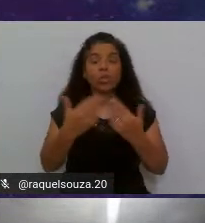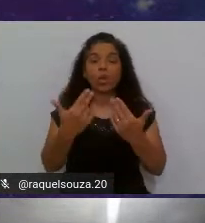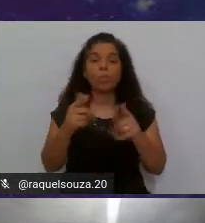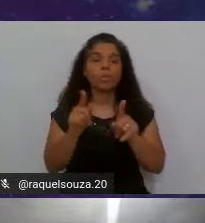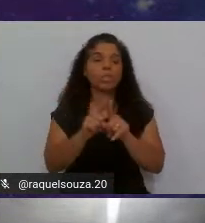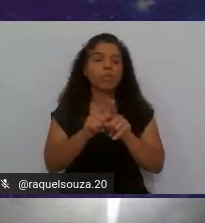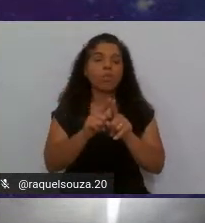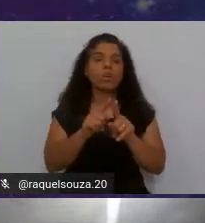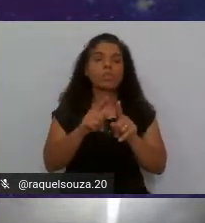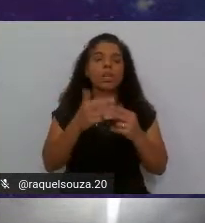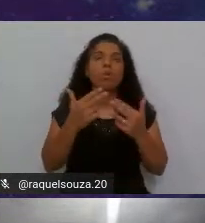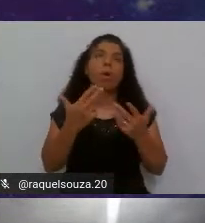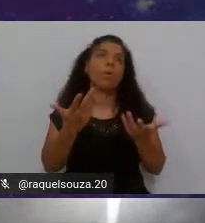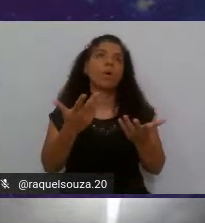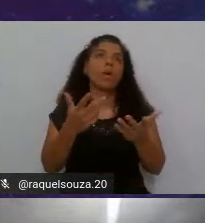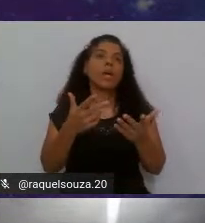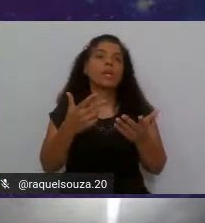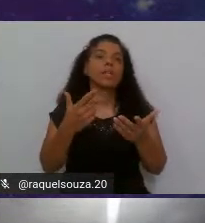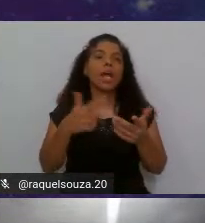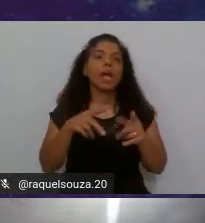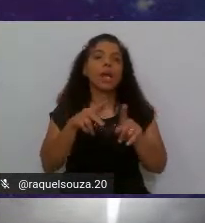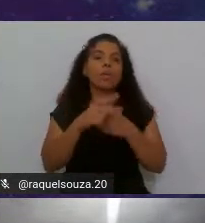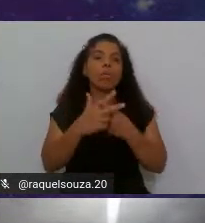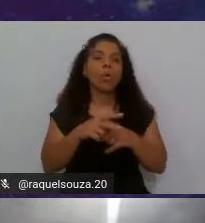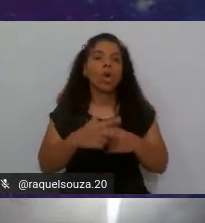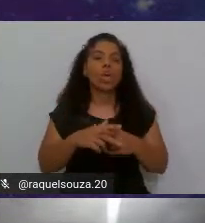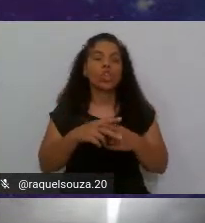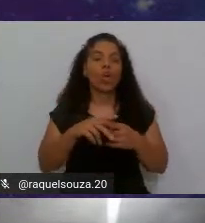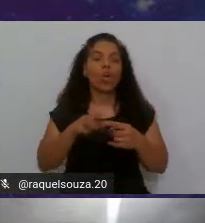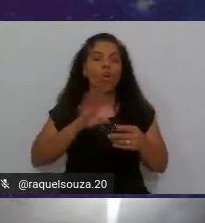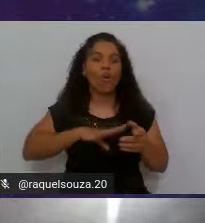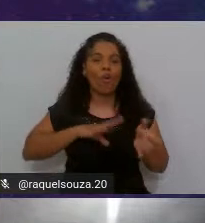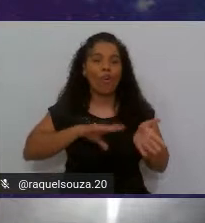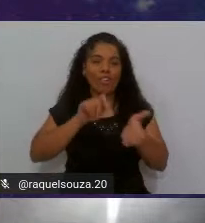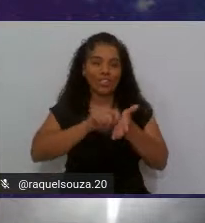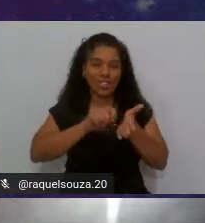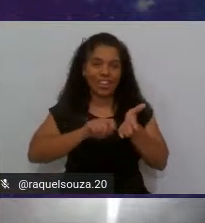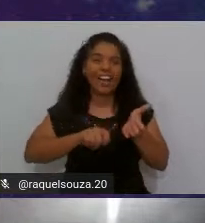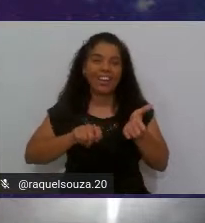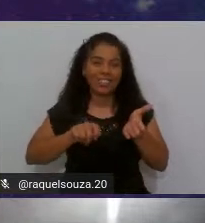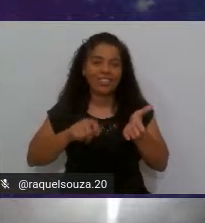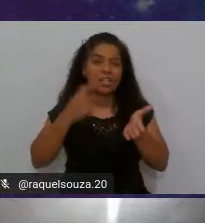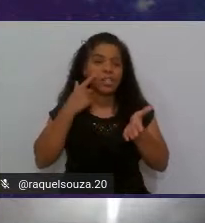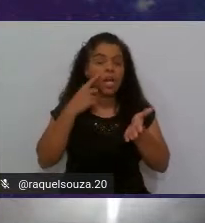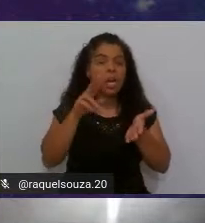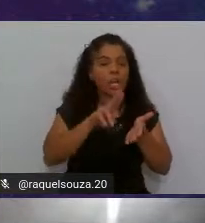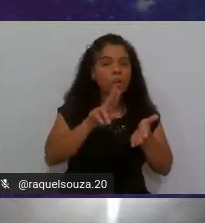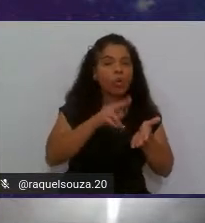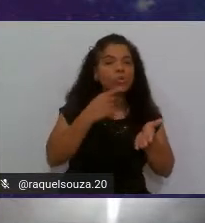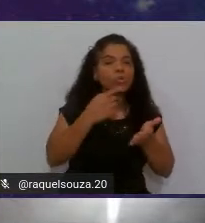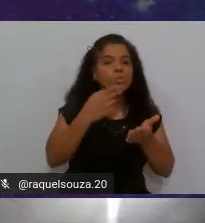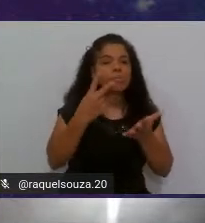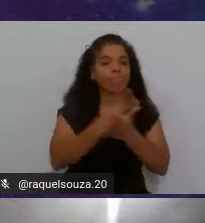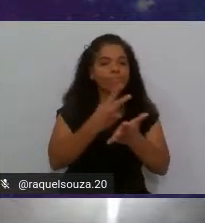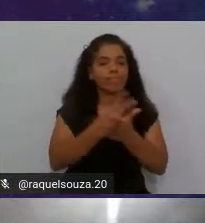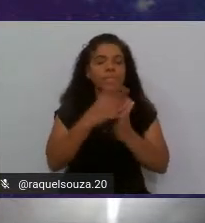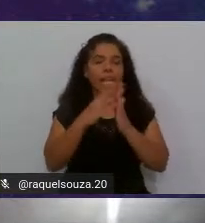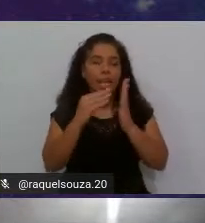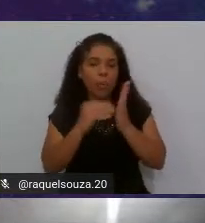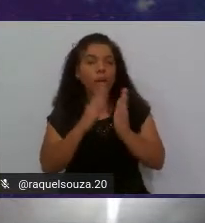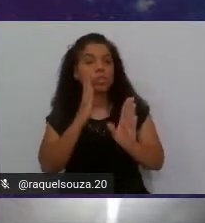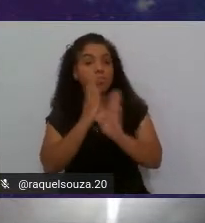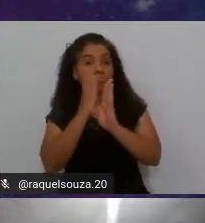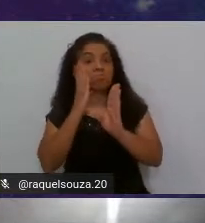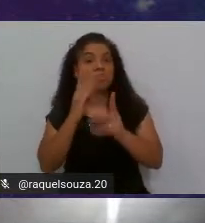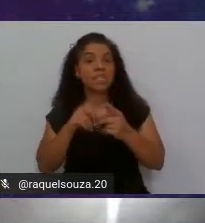corretor ortográfico ele identifica o uso incorreto da linguagem identifica também